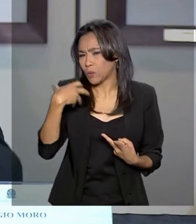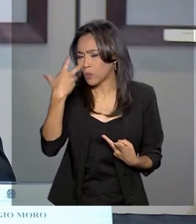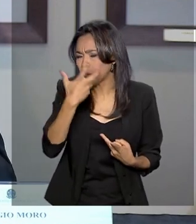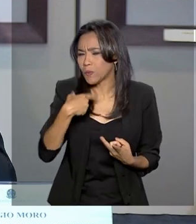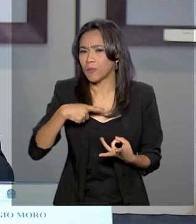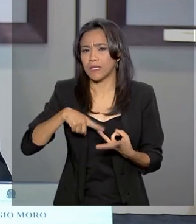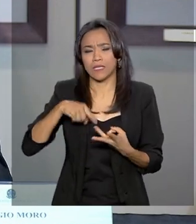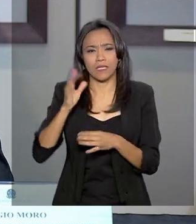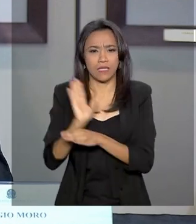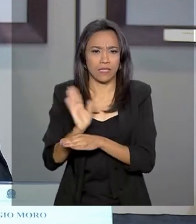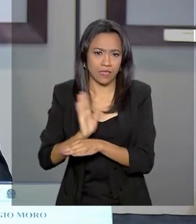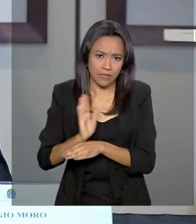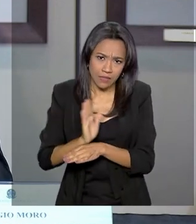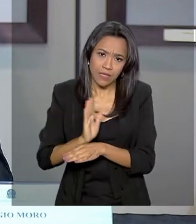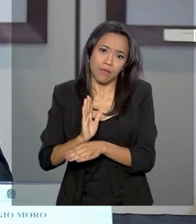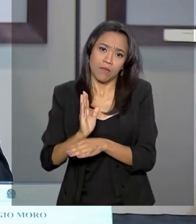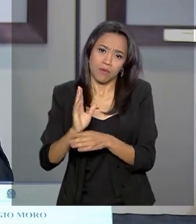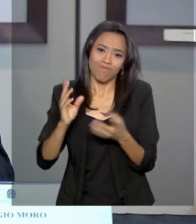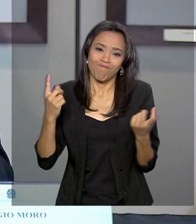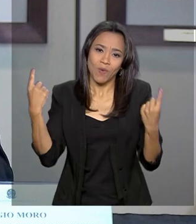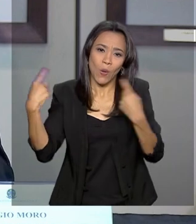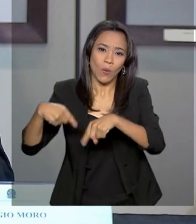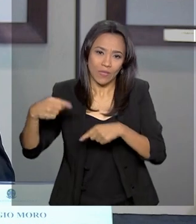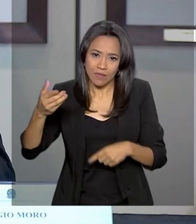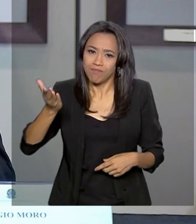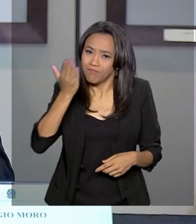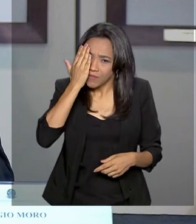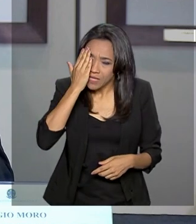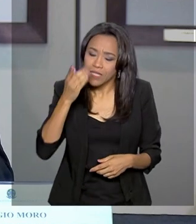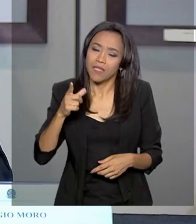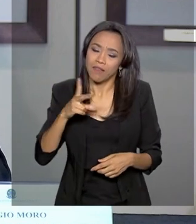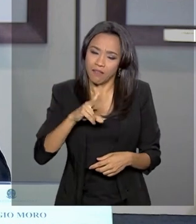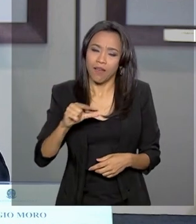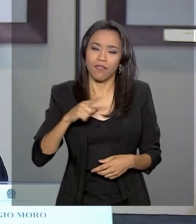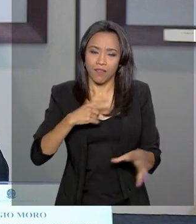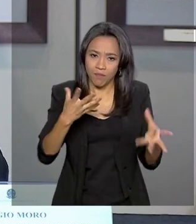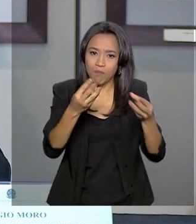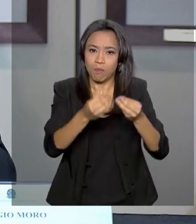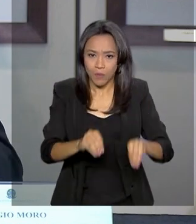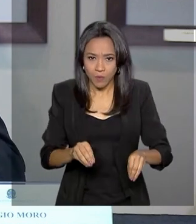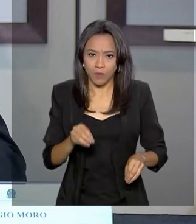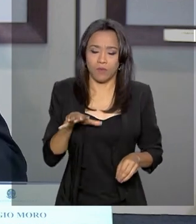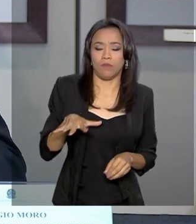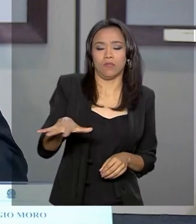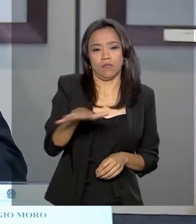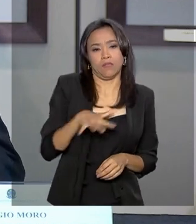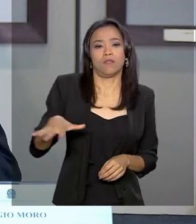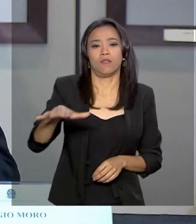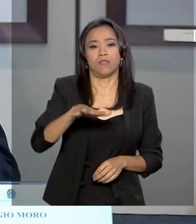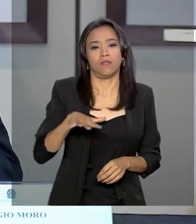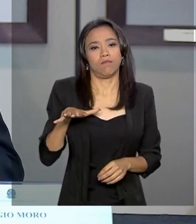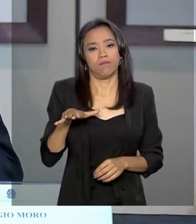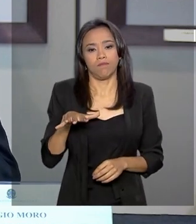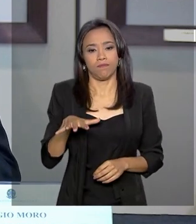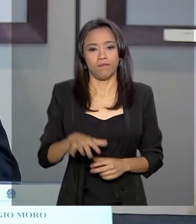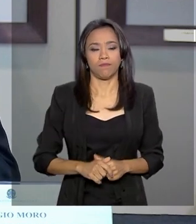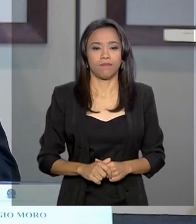cinema, enfim, em todas as áreas nós vamos ter perdas substanciais e deixar de